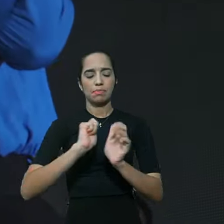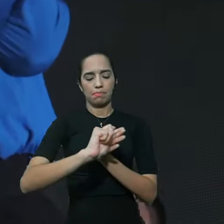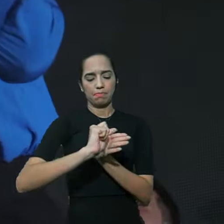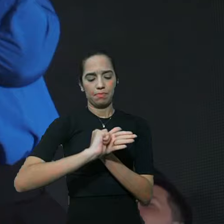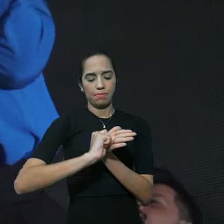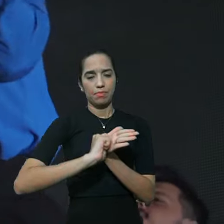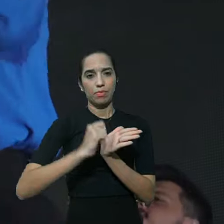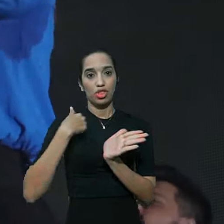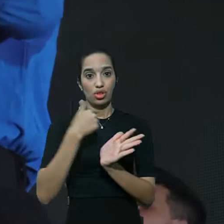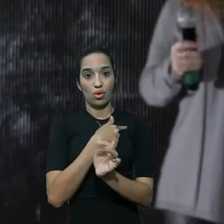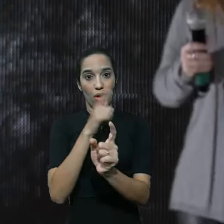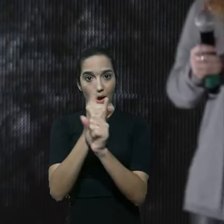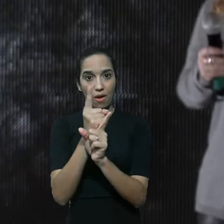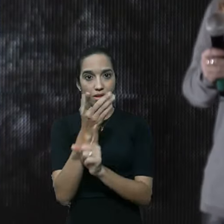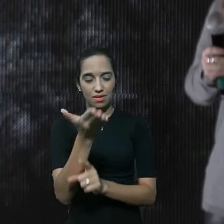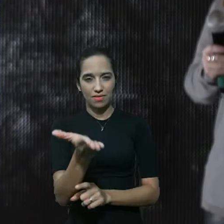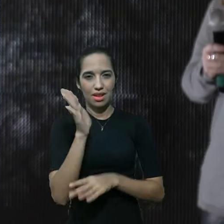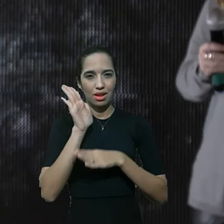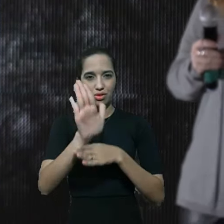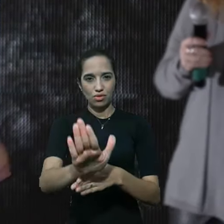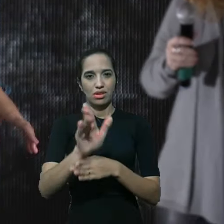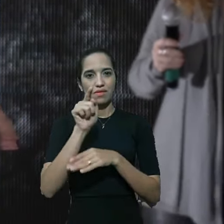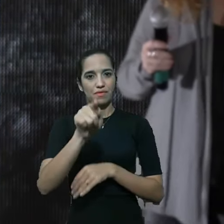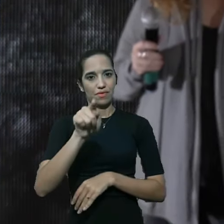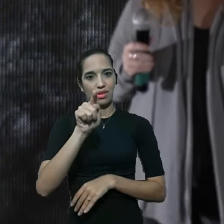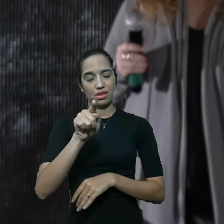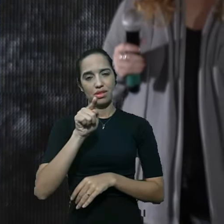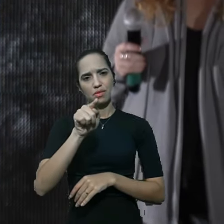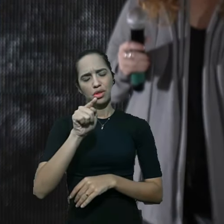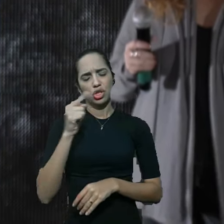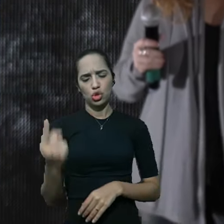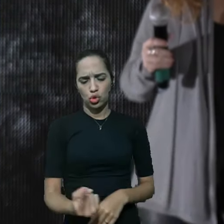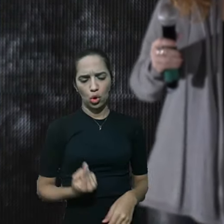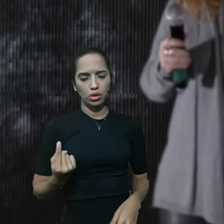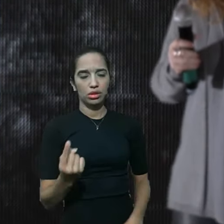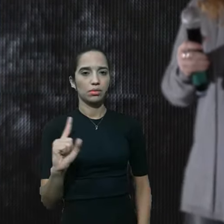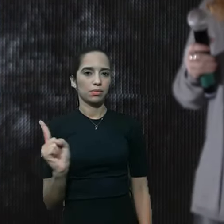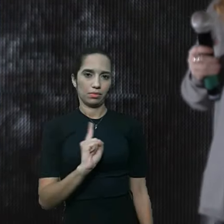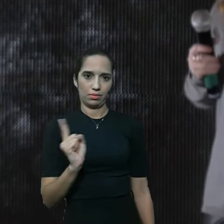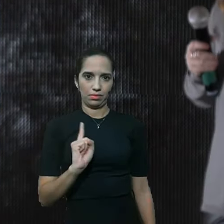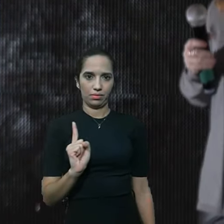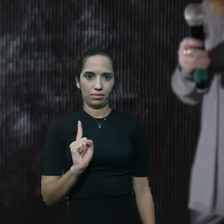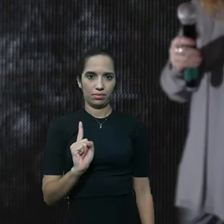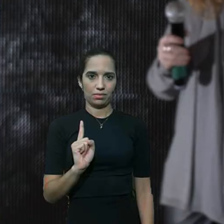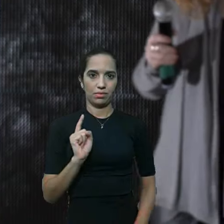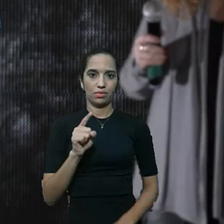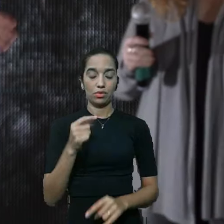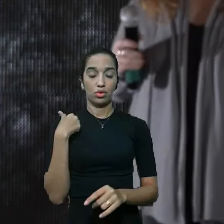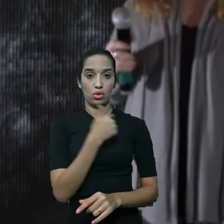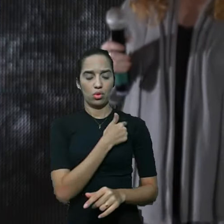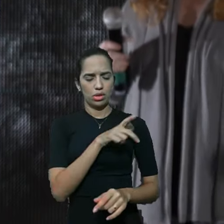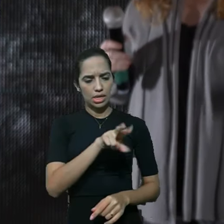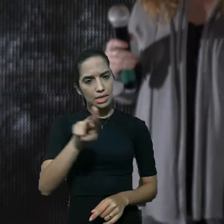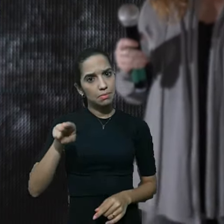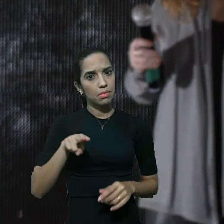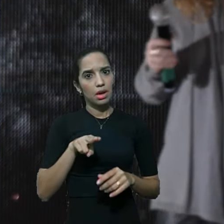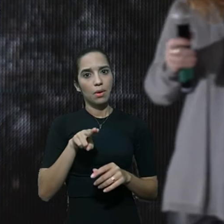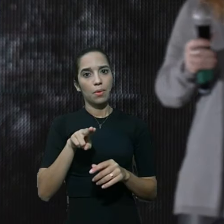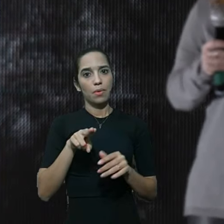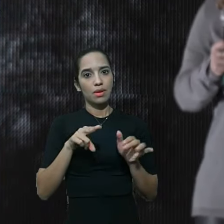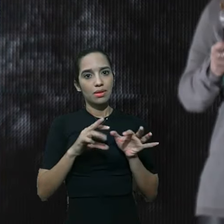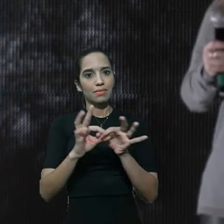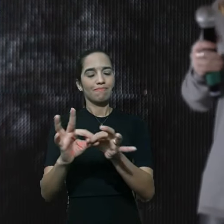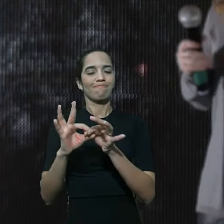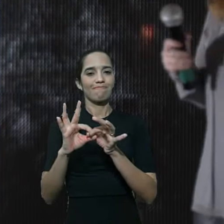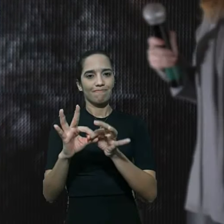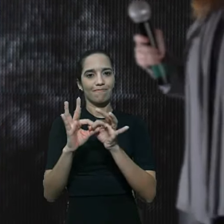queremos chegar até você nós queremos te ajudar para que você não fique no meio do caminho nós queremos como irmão chegar até você